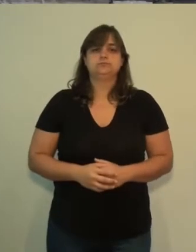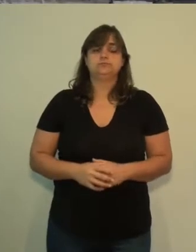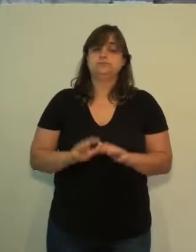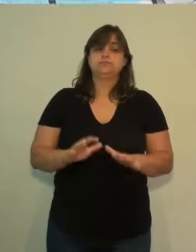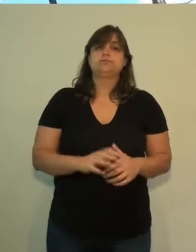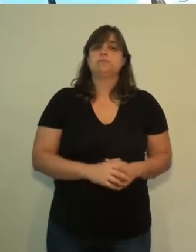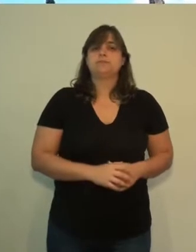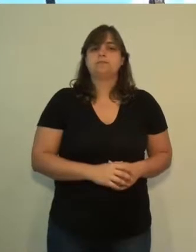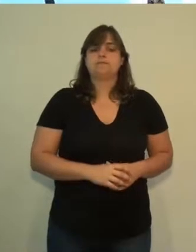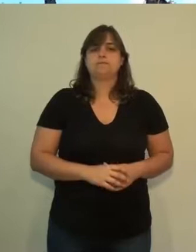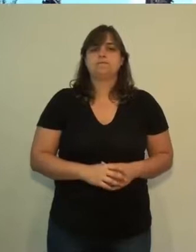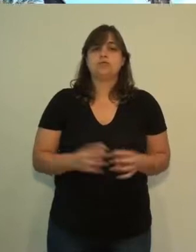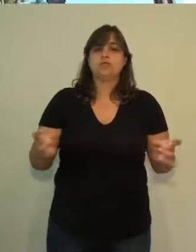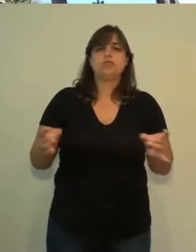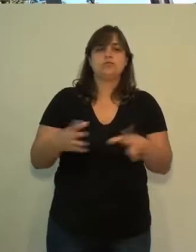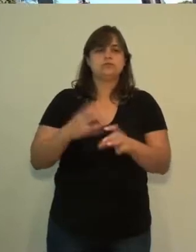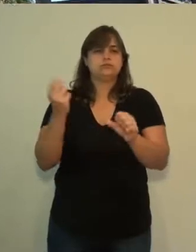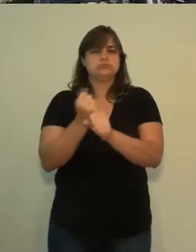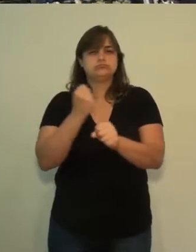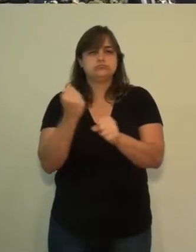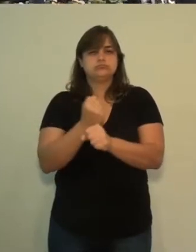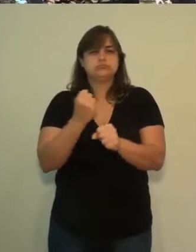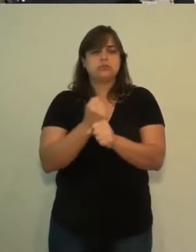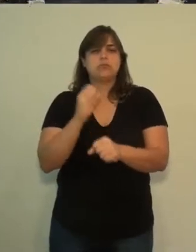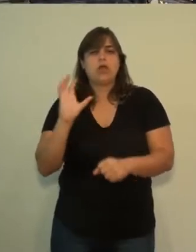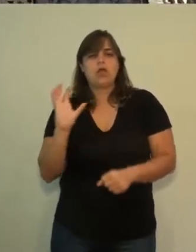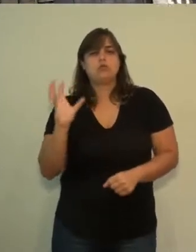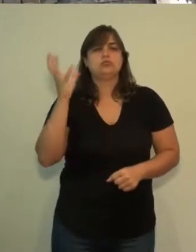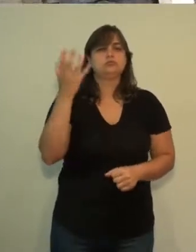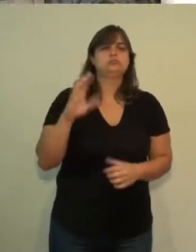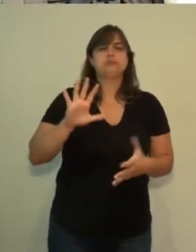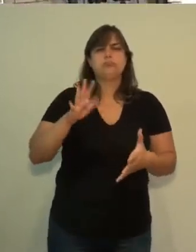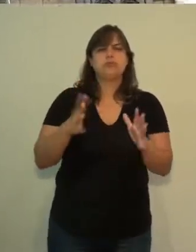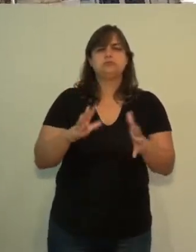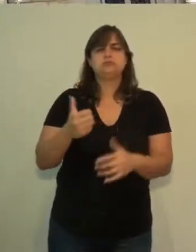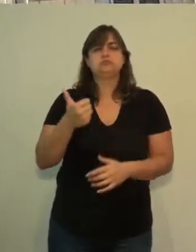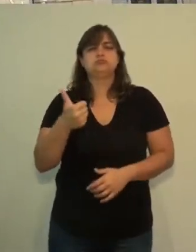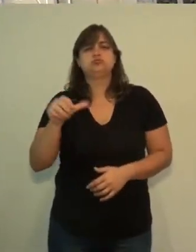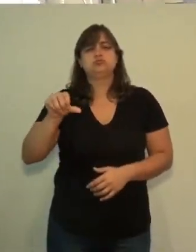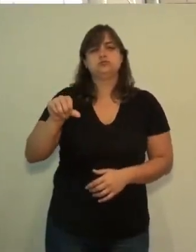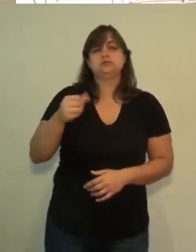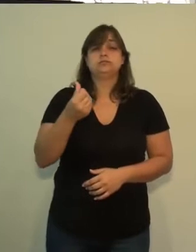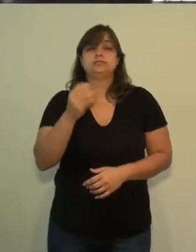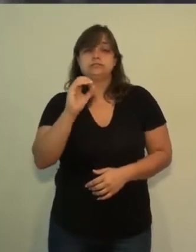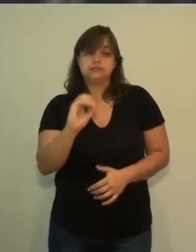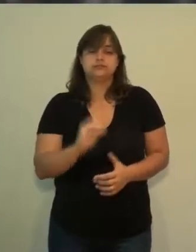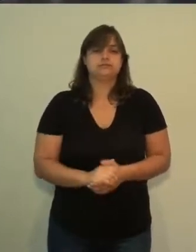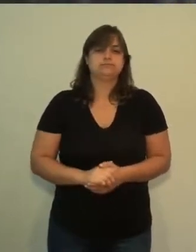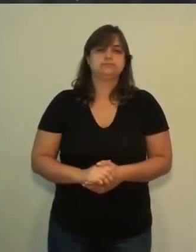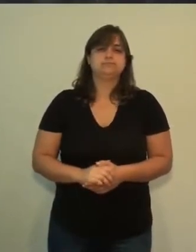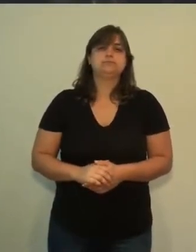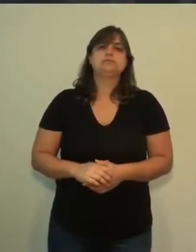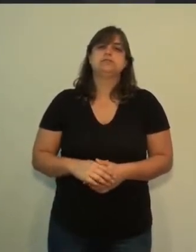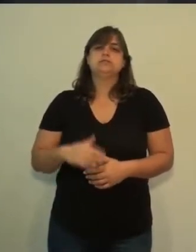No entanto, a conclusão da obra aconteceu na década de 1960. Desde